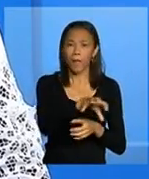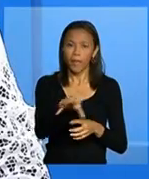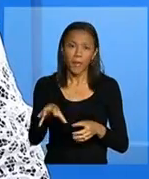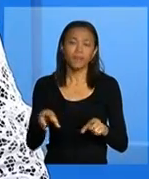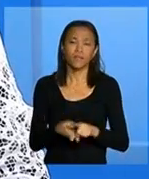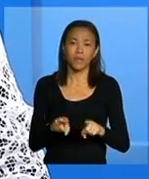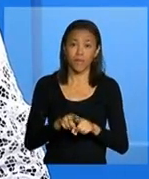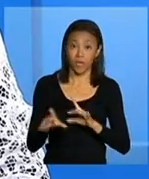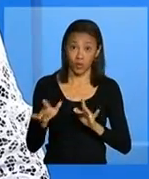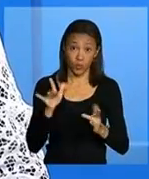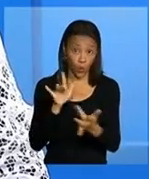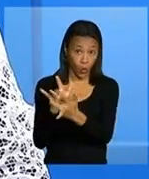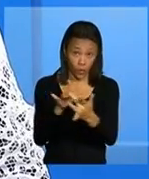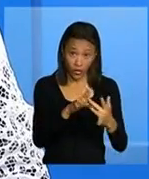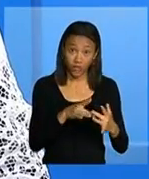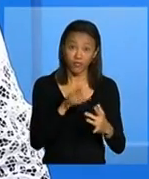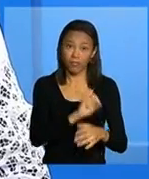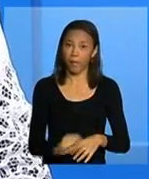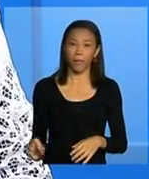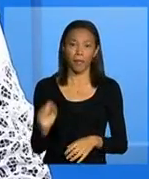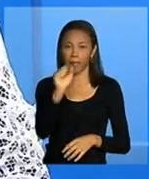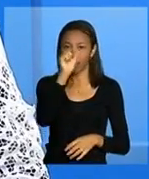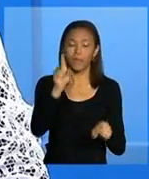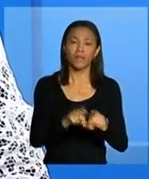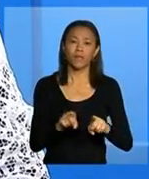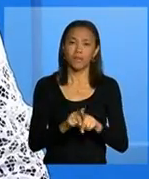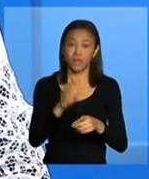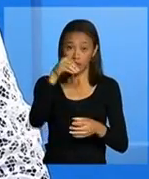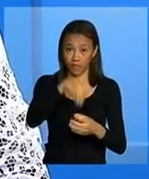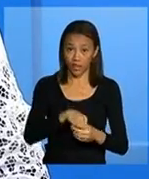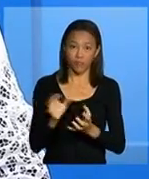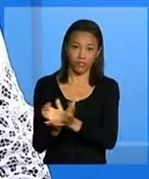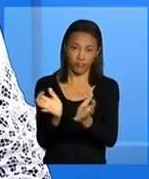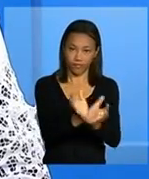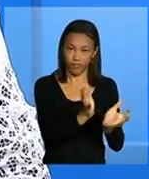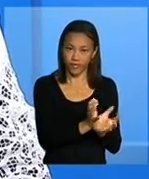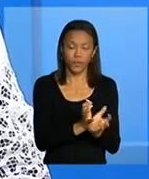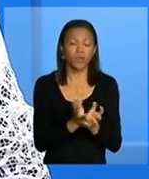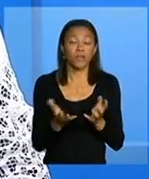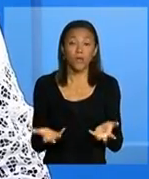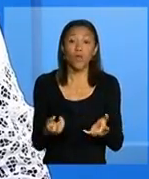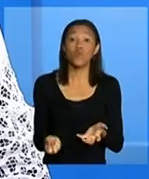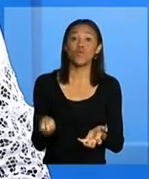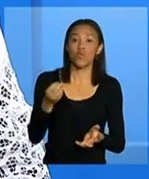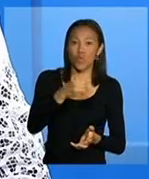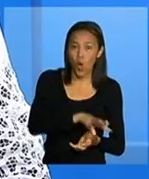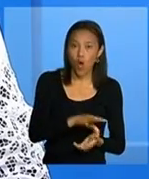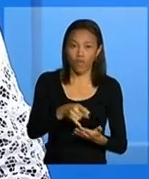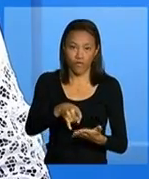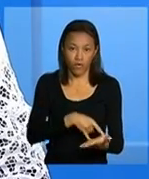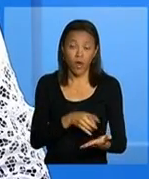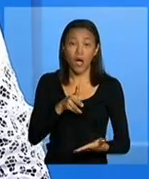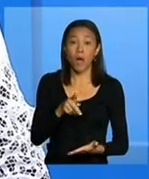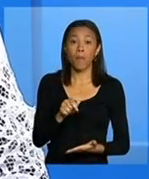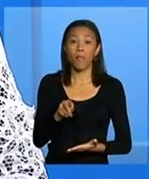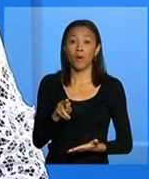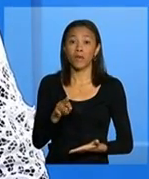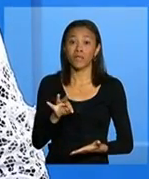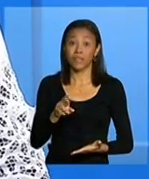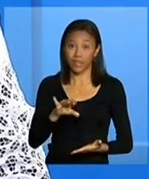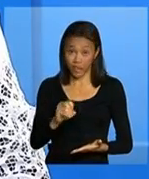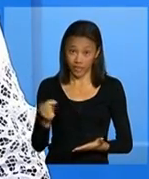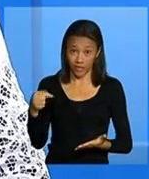articulação federativa e intersetorial. Ou seja, a nova portaria de gestão das condicionalidades.